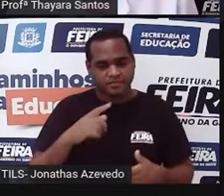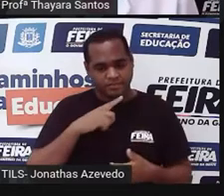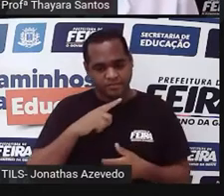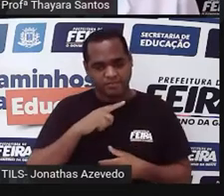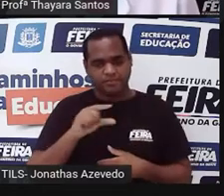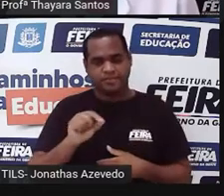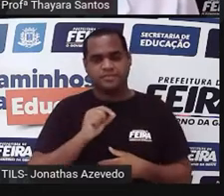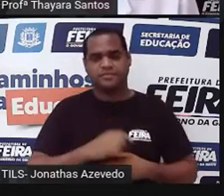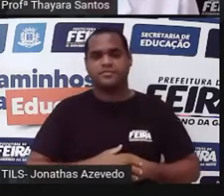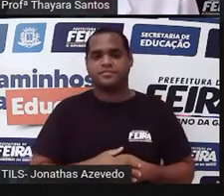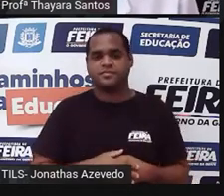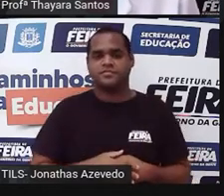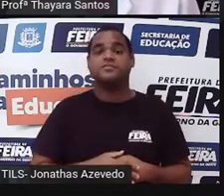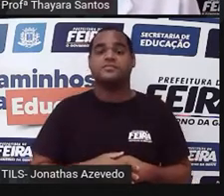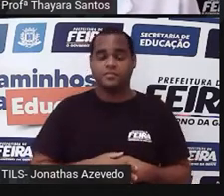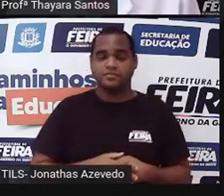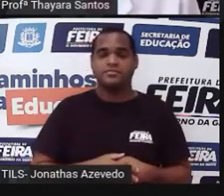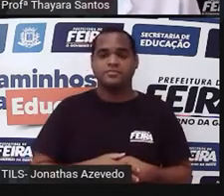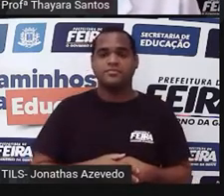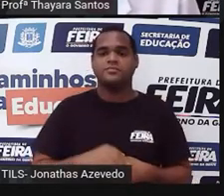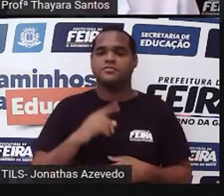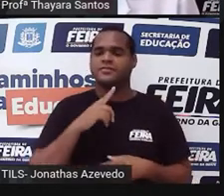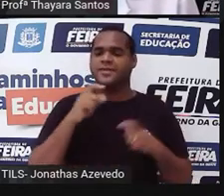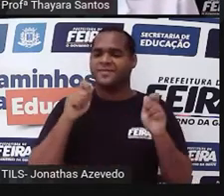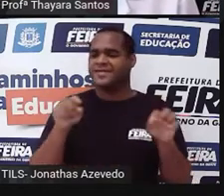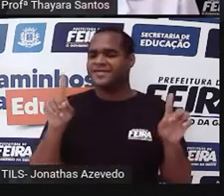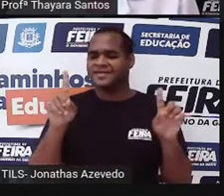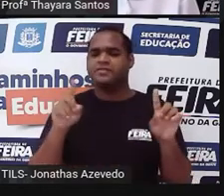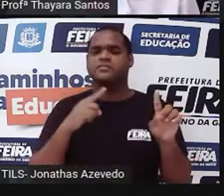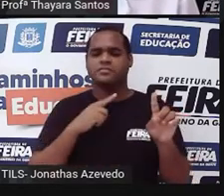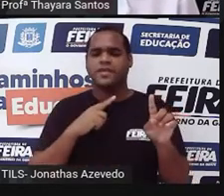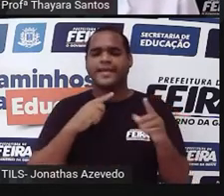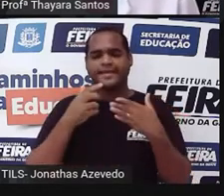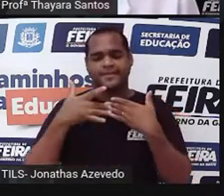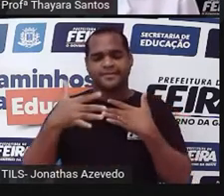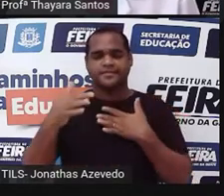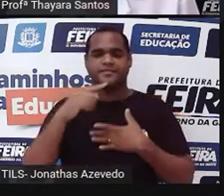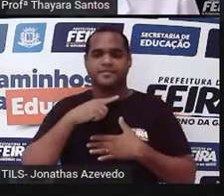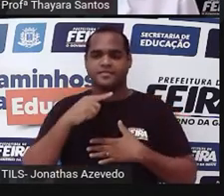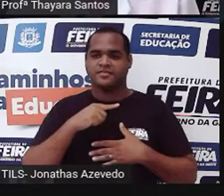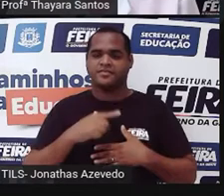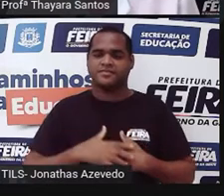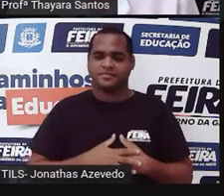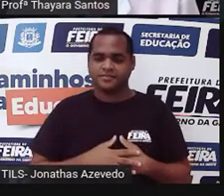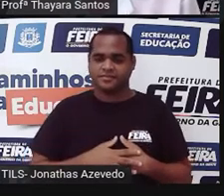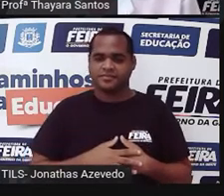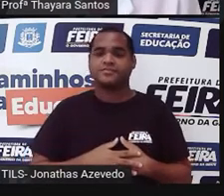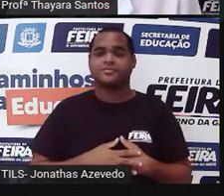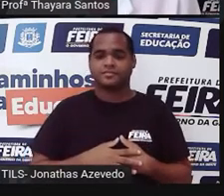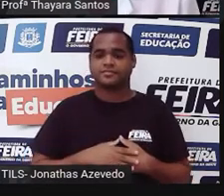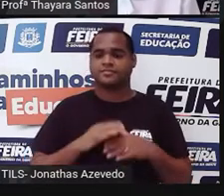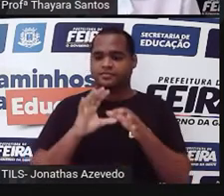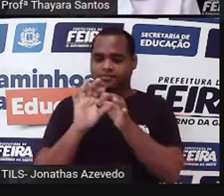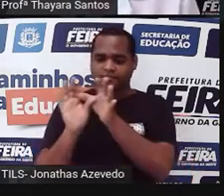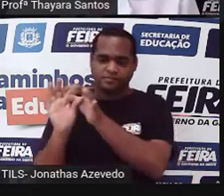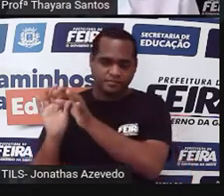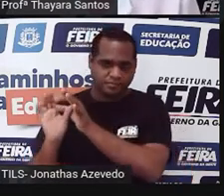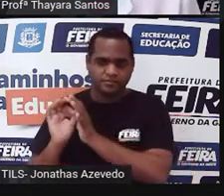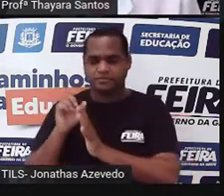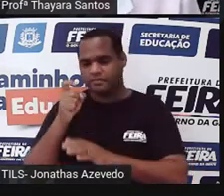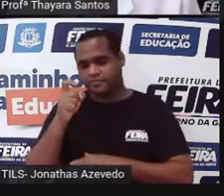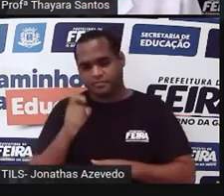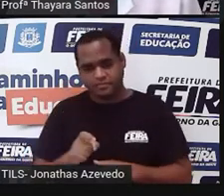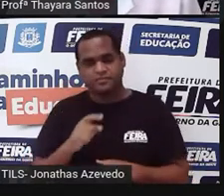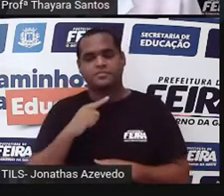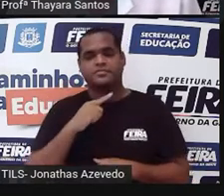oxigênio. Mas elas não precisam tanto quanto a gente. Então, elas acabam liberando esse oxigênio que está em excesso, dentro